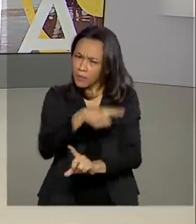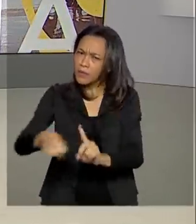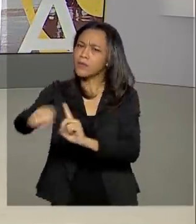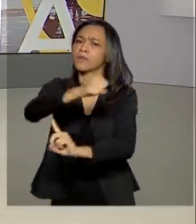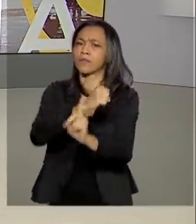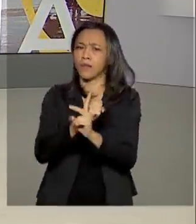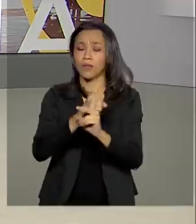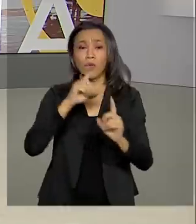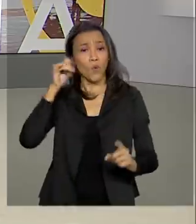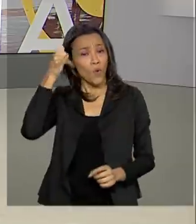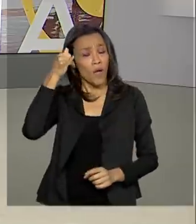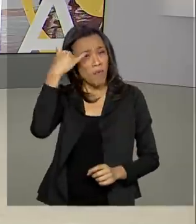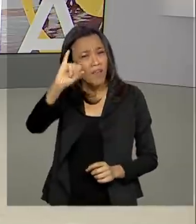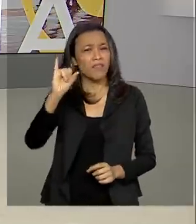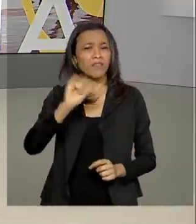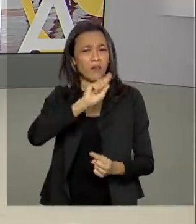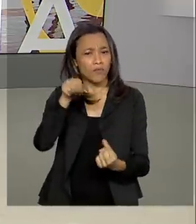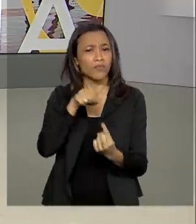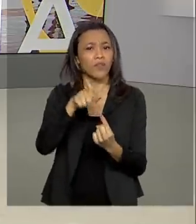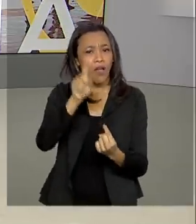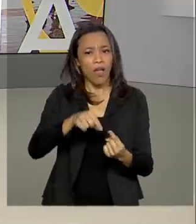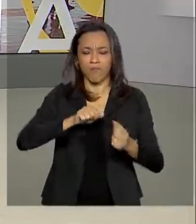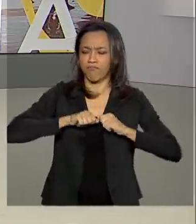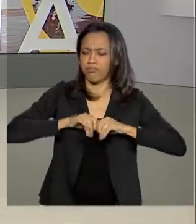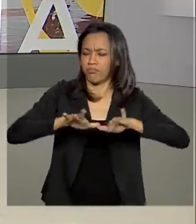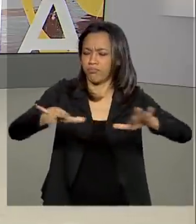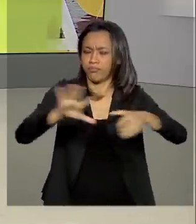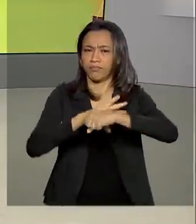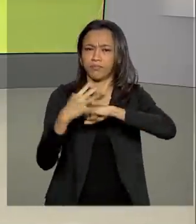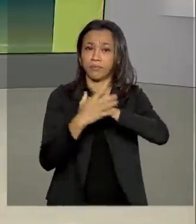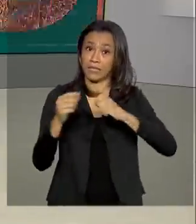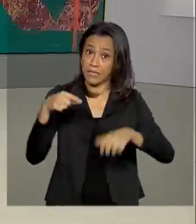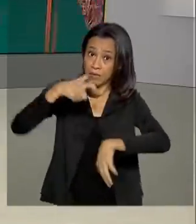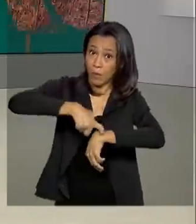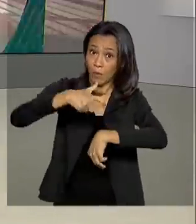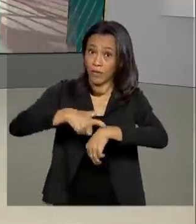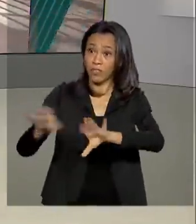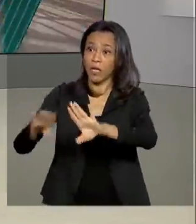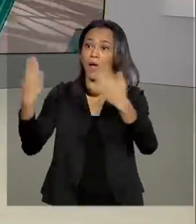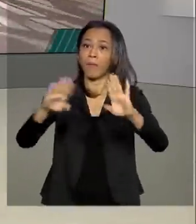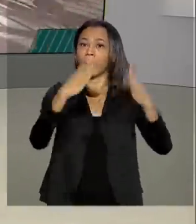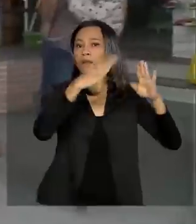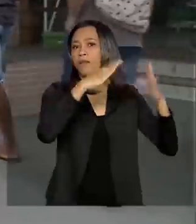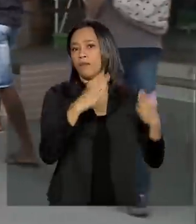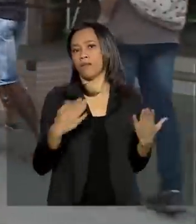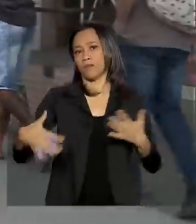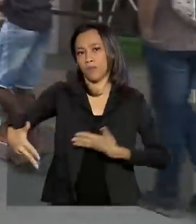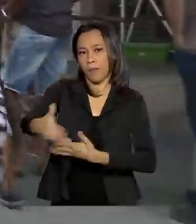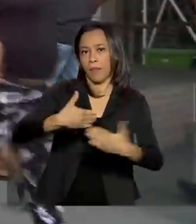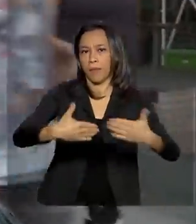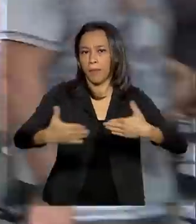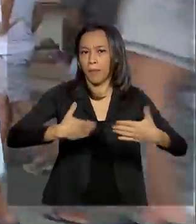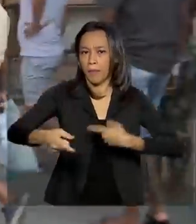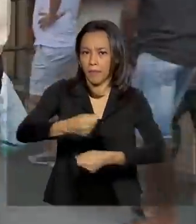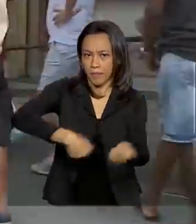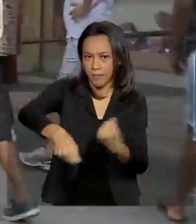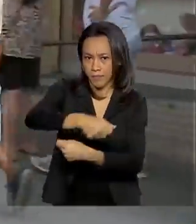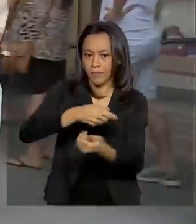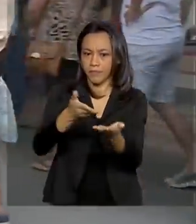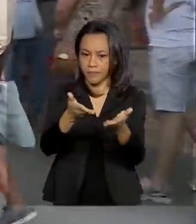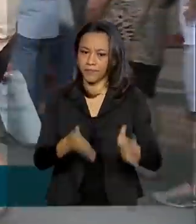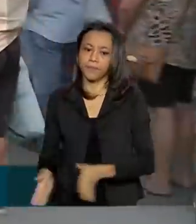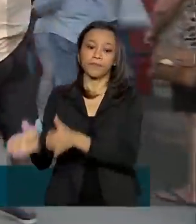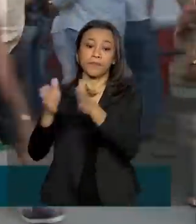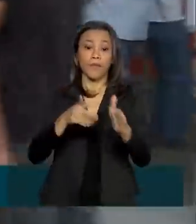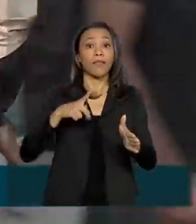intenção é evitar a disseminação do coronavírus nesse momento de reabertura das atividades. A portaria traz orientações